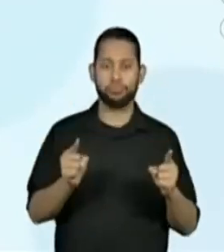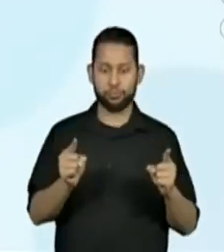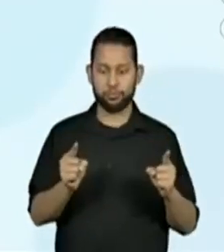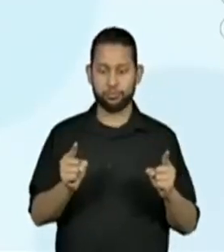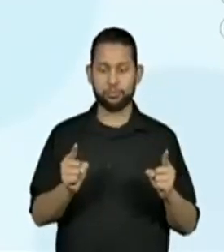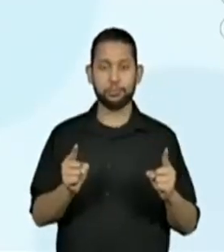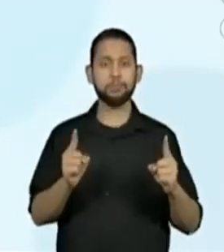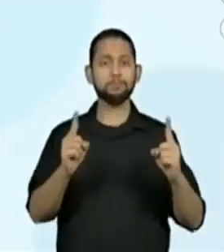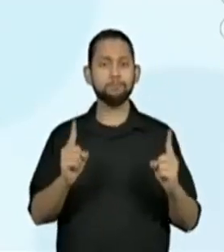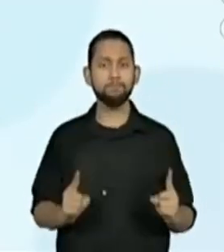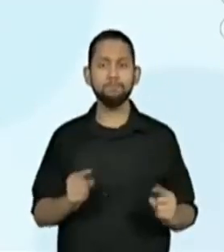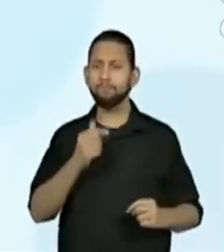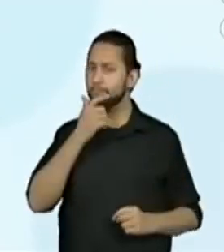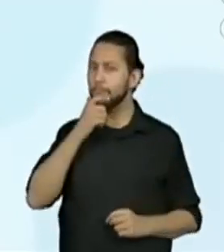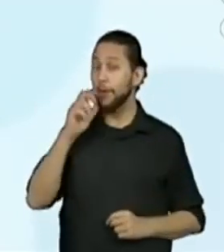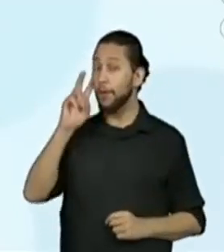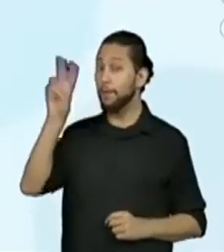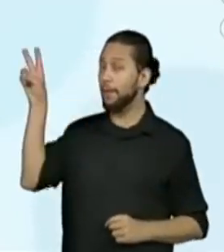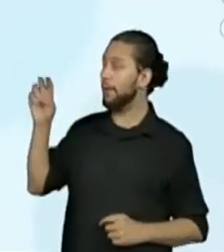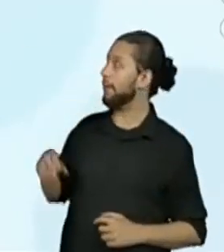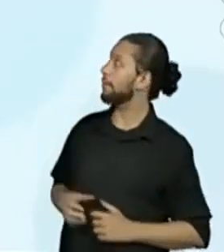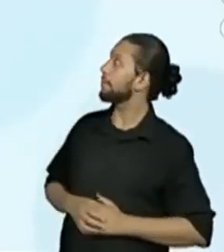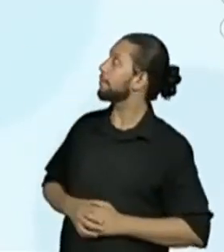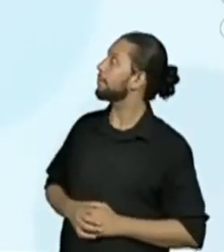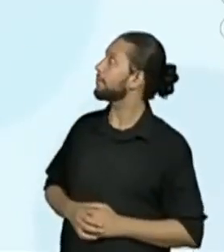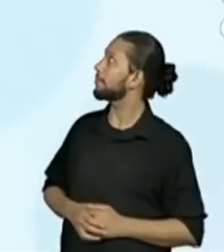Observem aí a imagem do lápis.